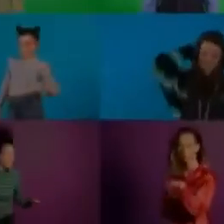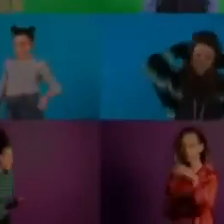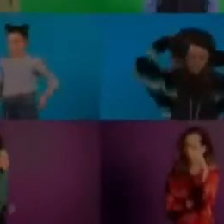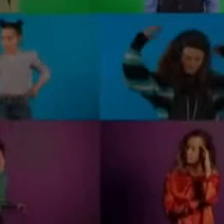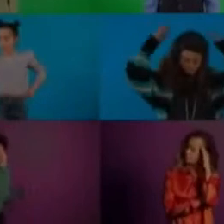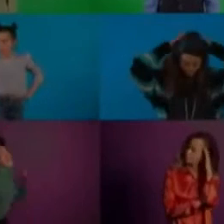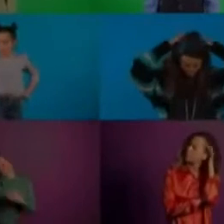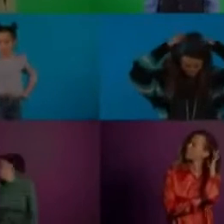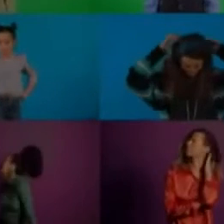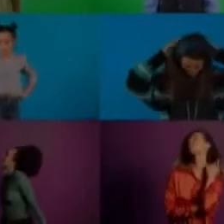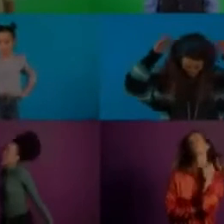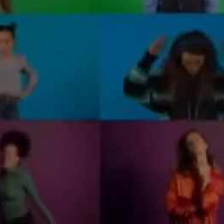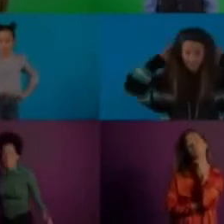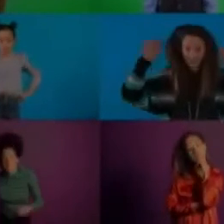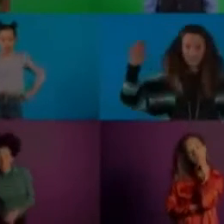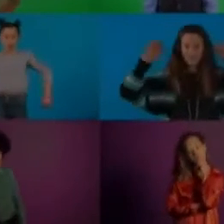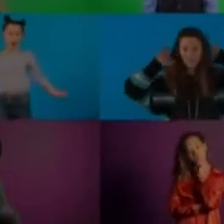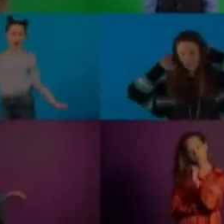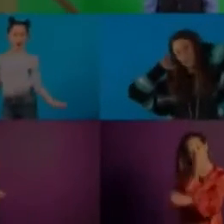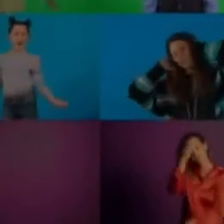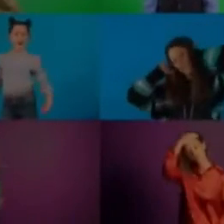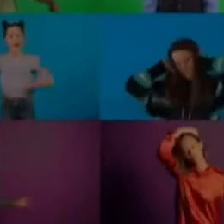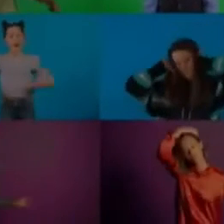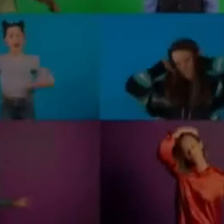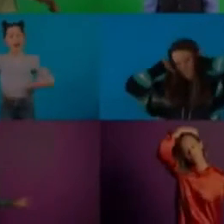Bradesco, desafio futuro.